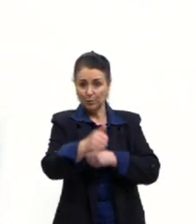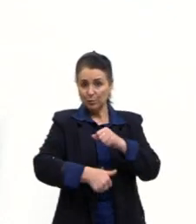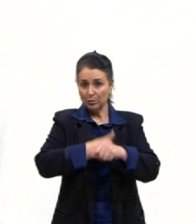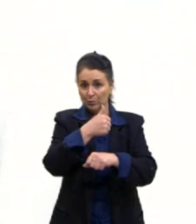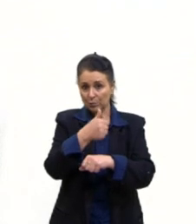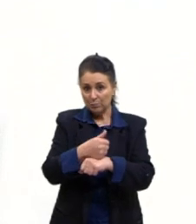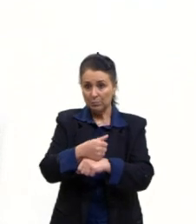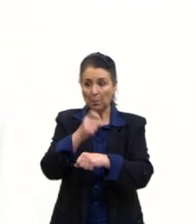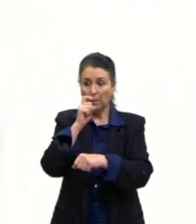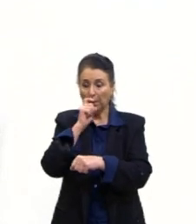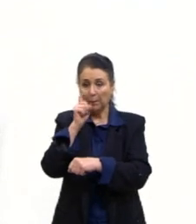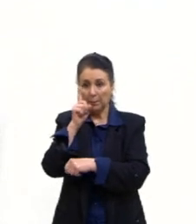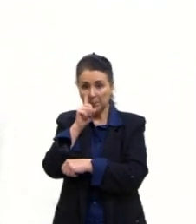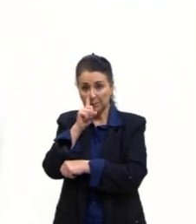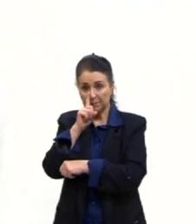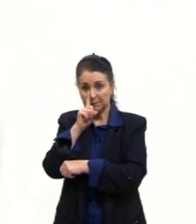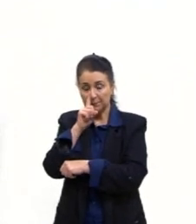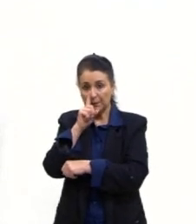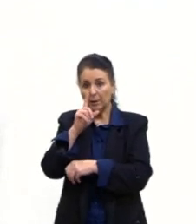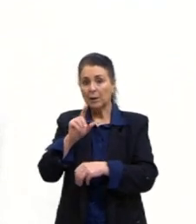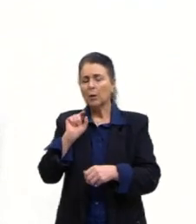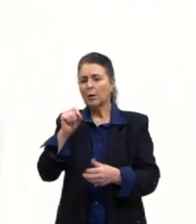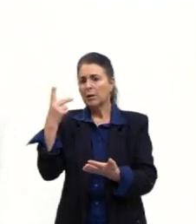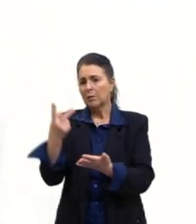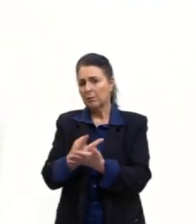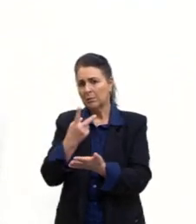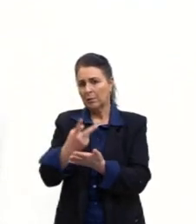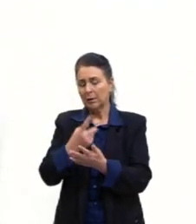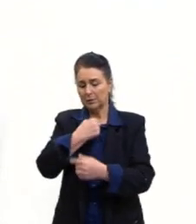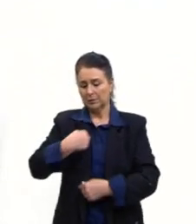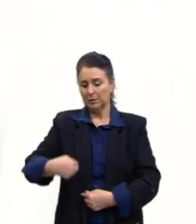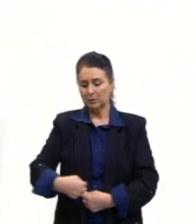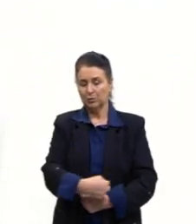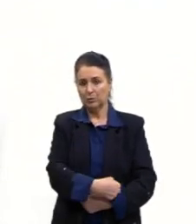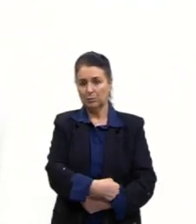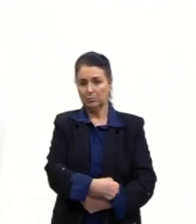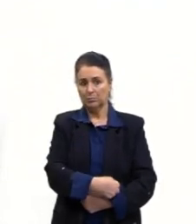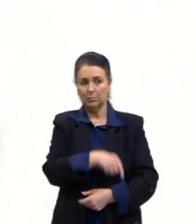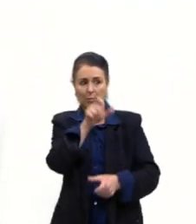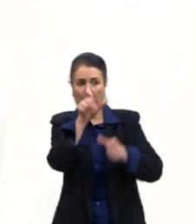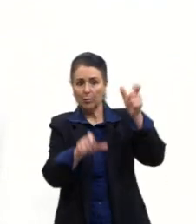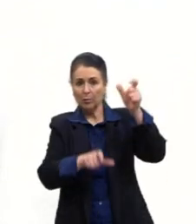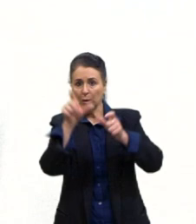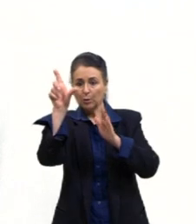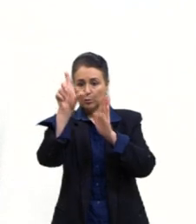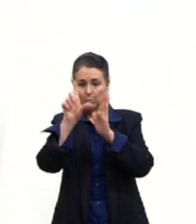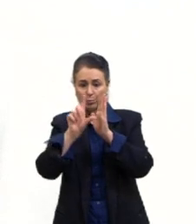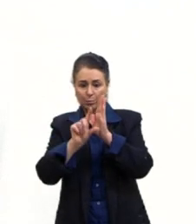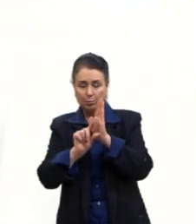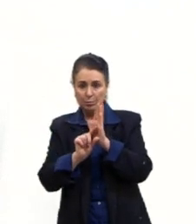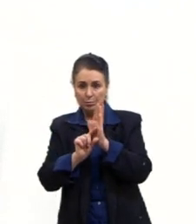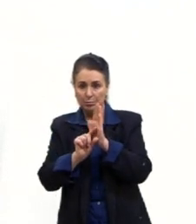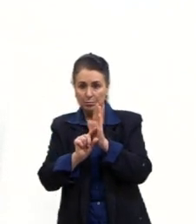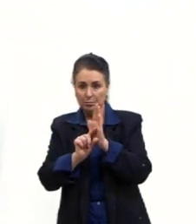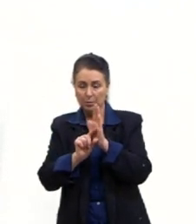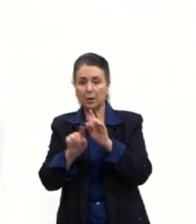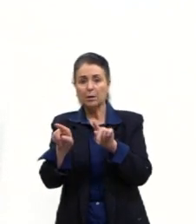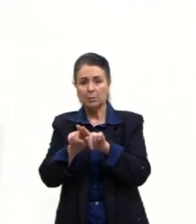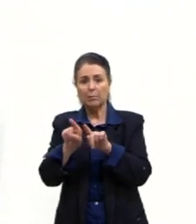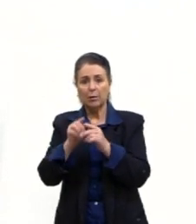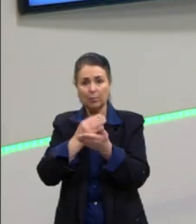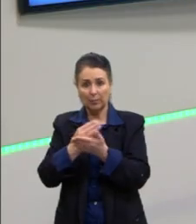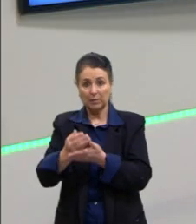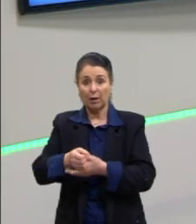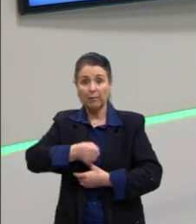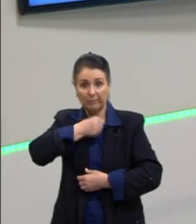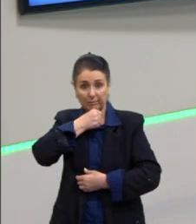para substituir a mãe, tá? Então, o que que acontece? A população está reduzindo. Automaticamente, ela também está ficando velha,